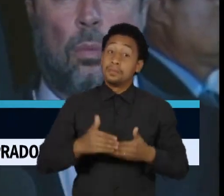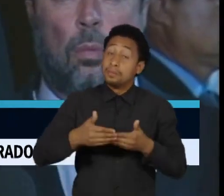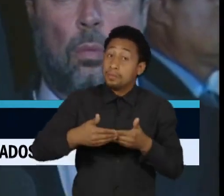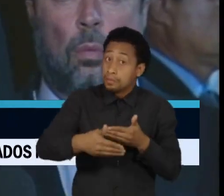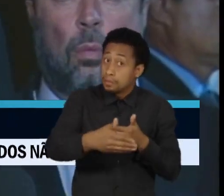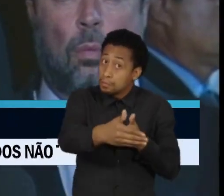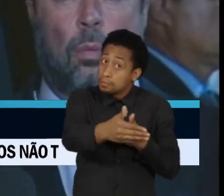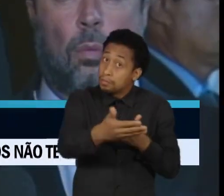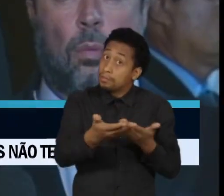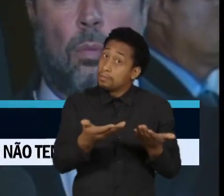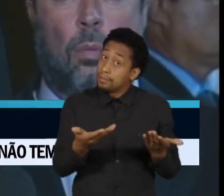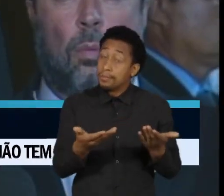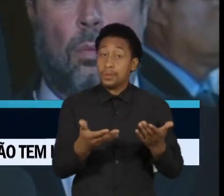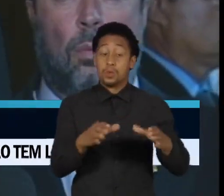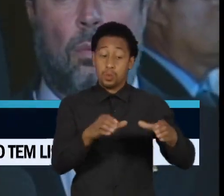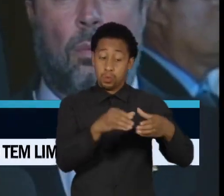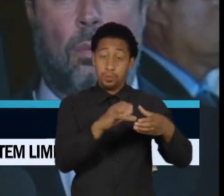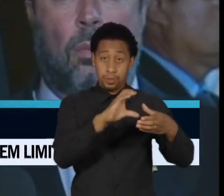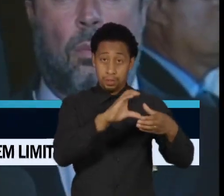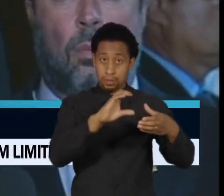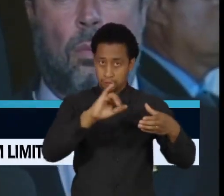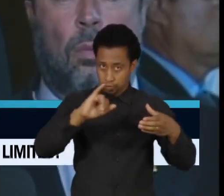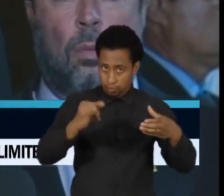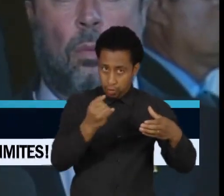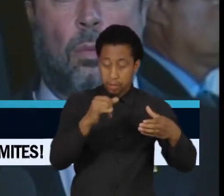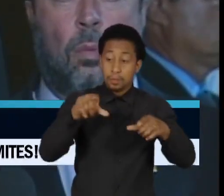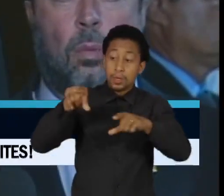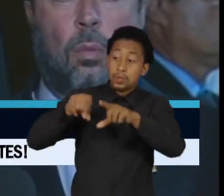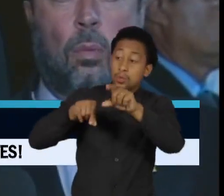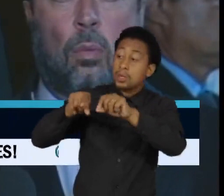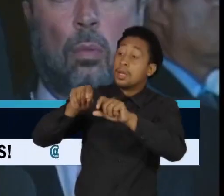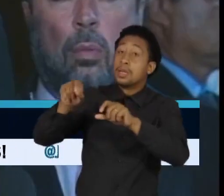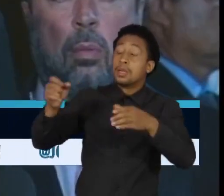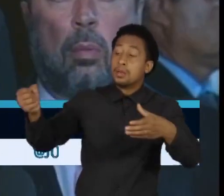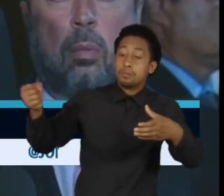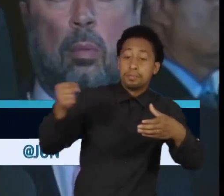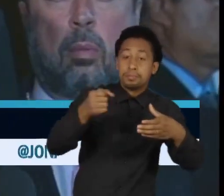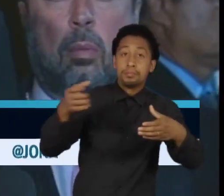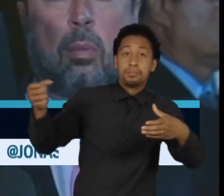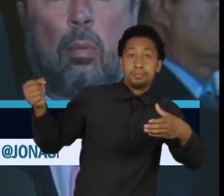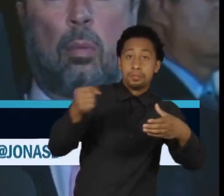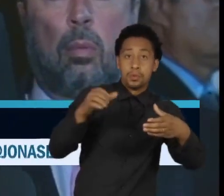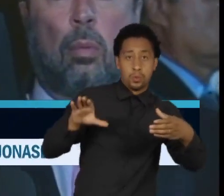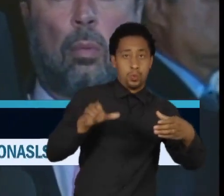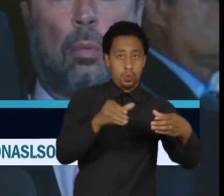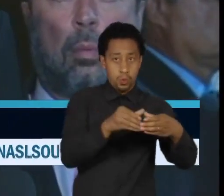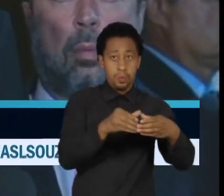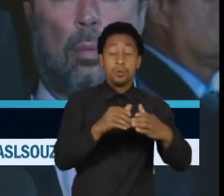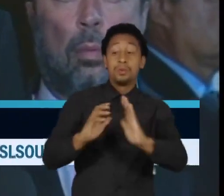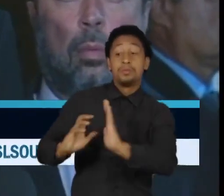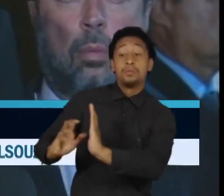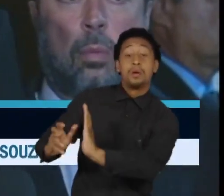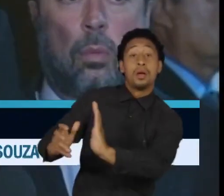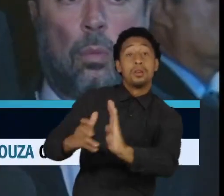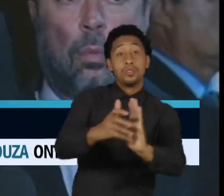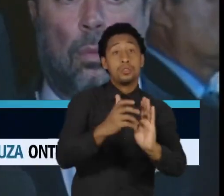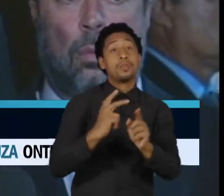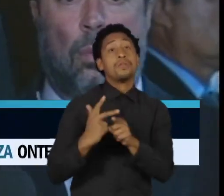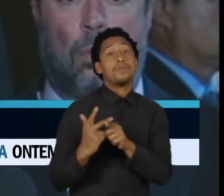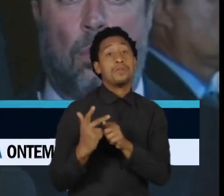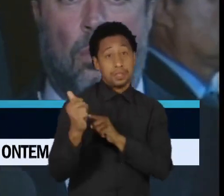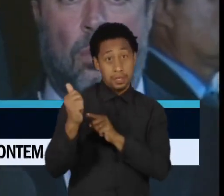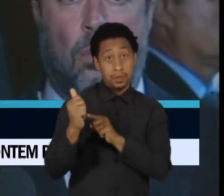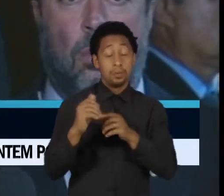dentro dessa divisão, dentro dos partidos políticos, desse campo político que foi vitorioso, a